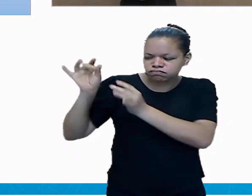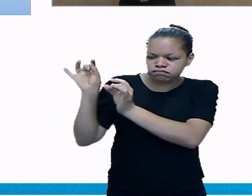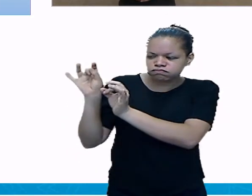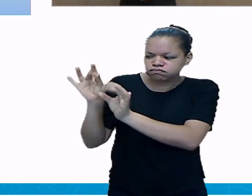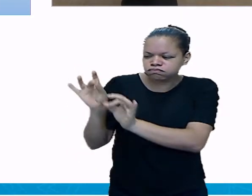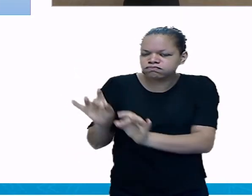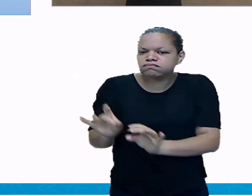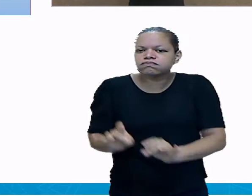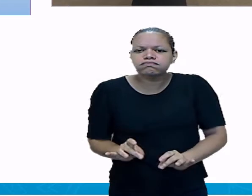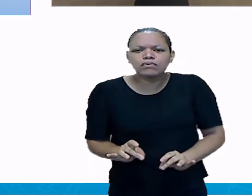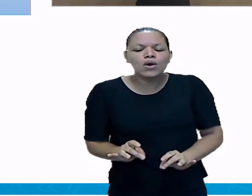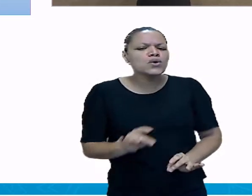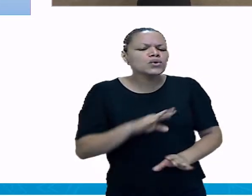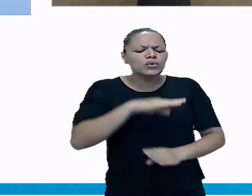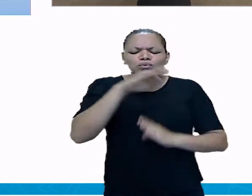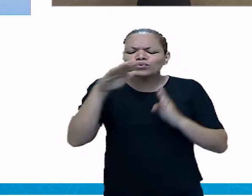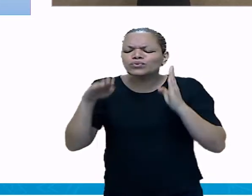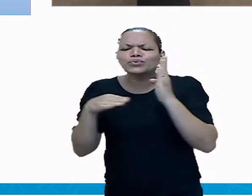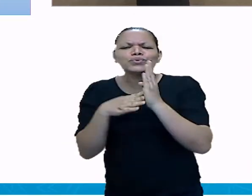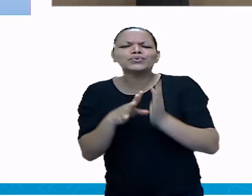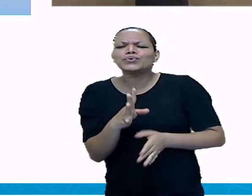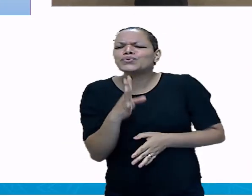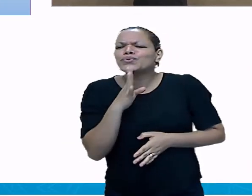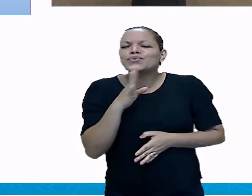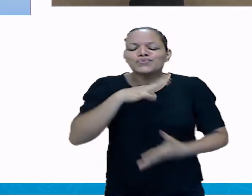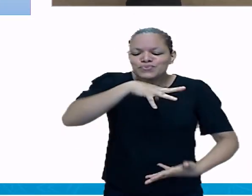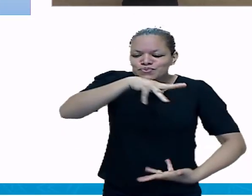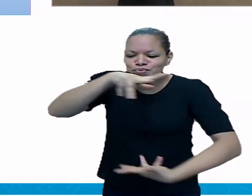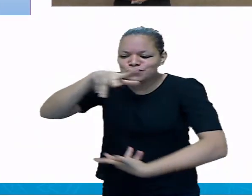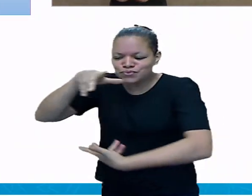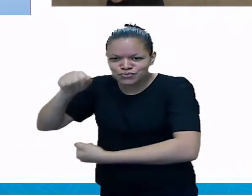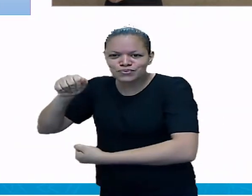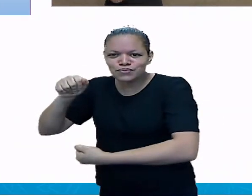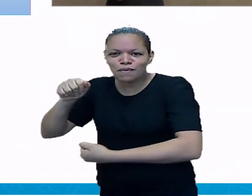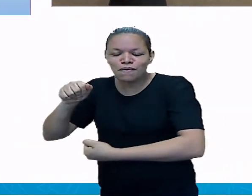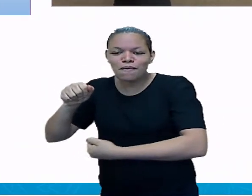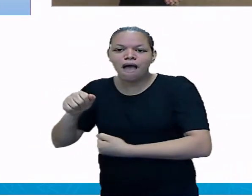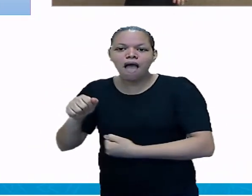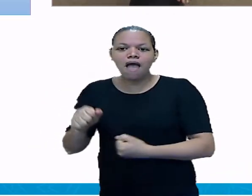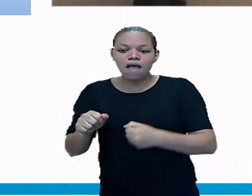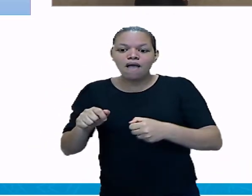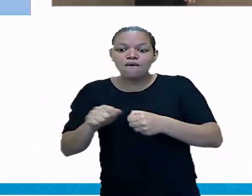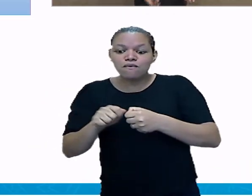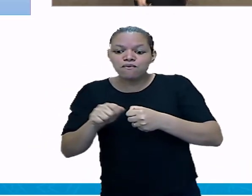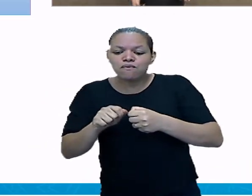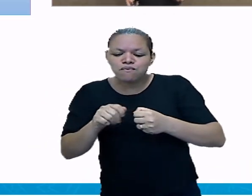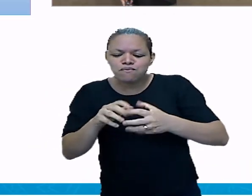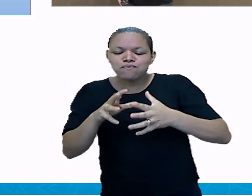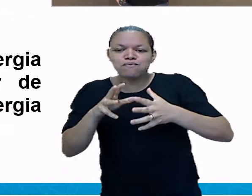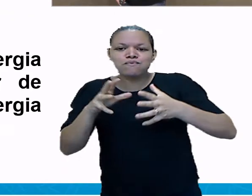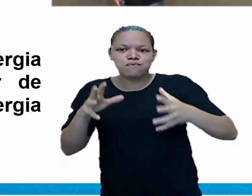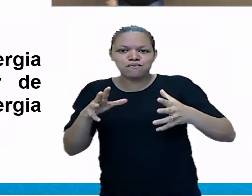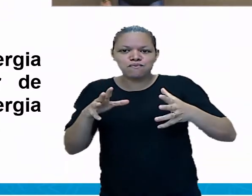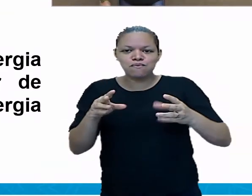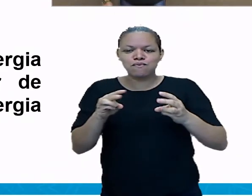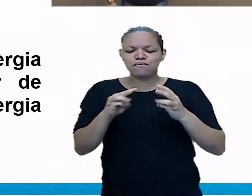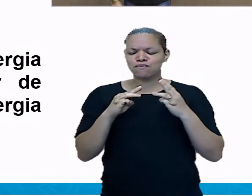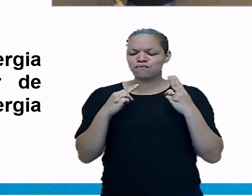é feito de matéria e energia. Matéria nós vimos na aula anterior.